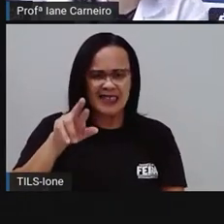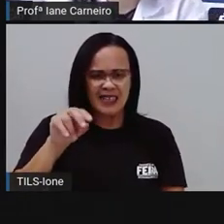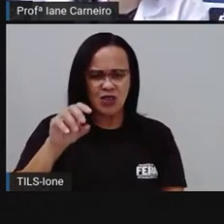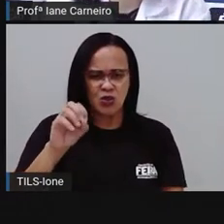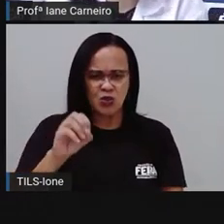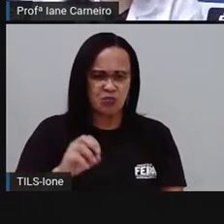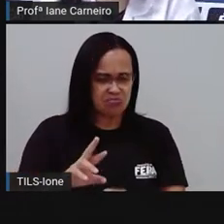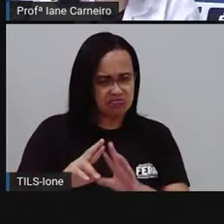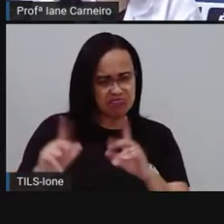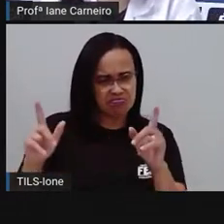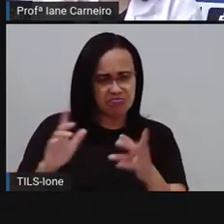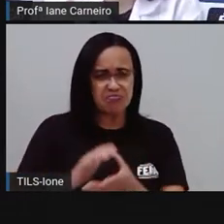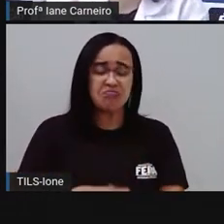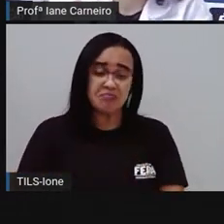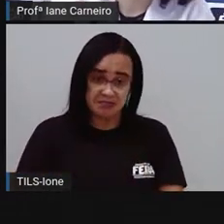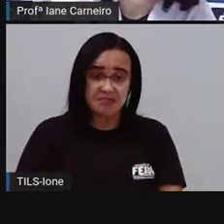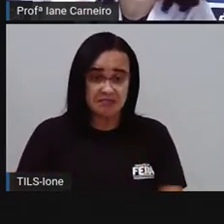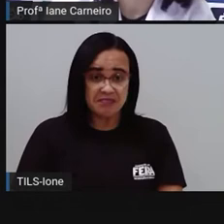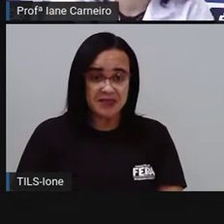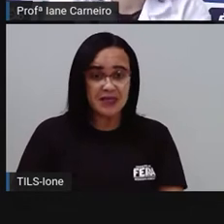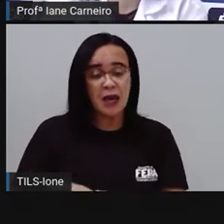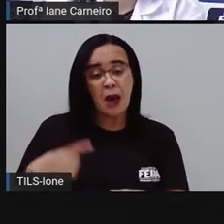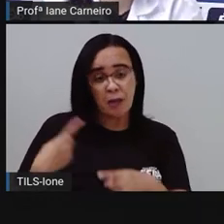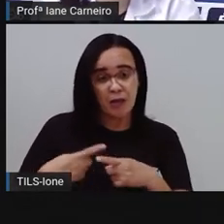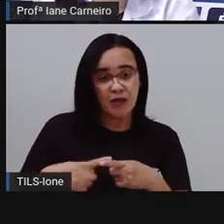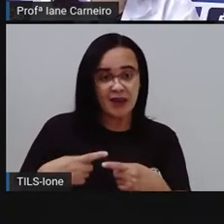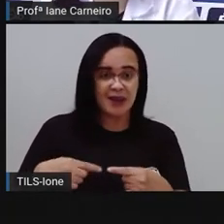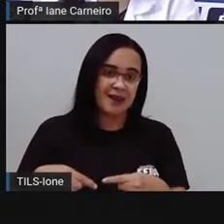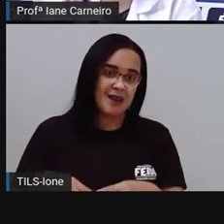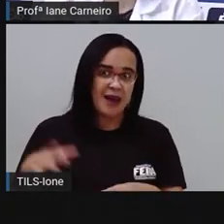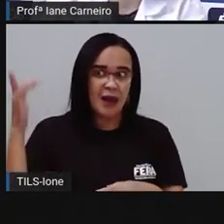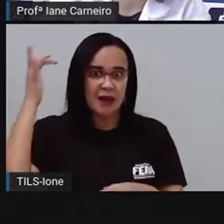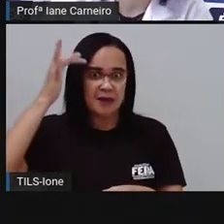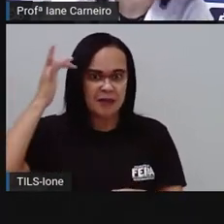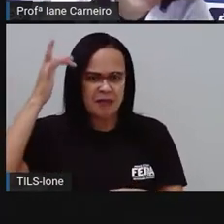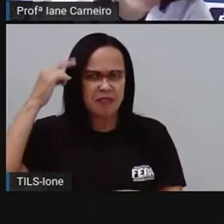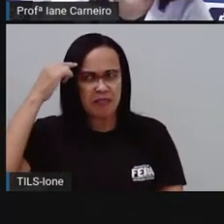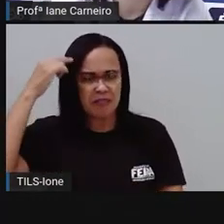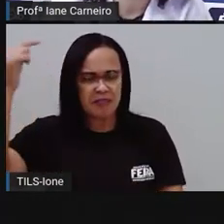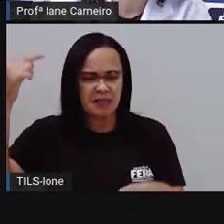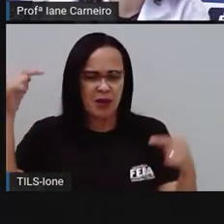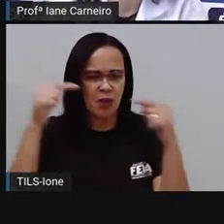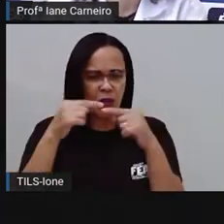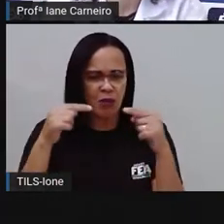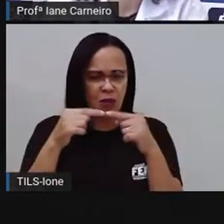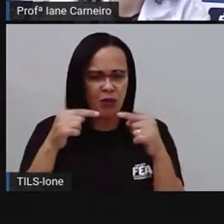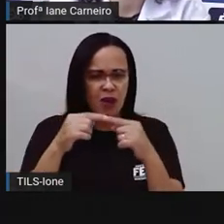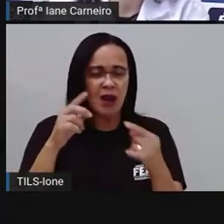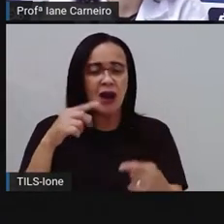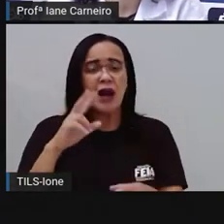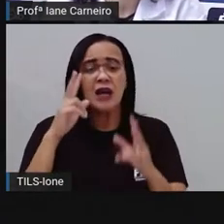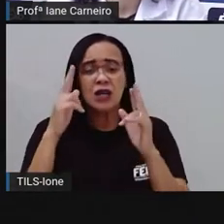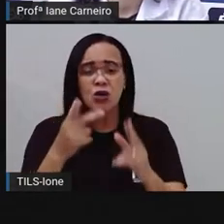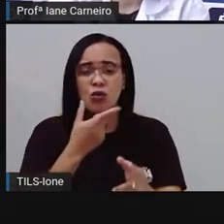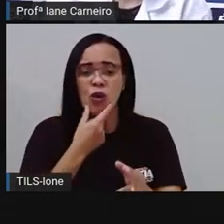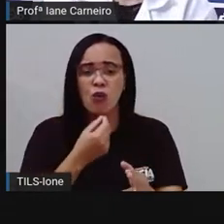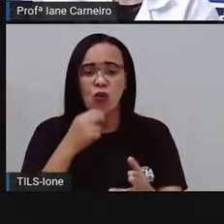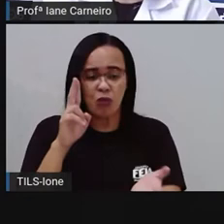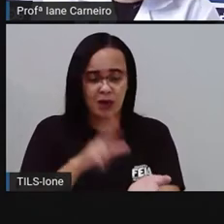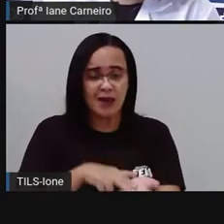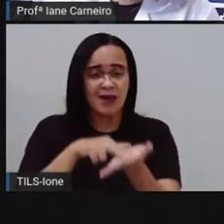tinha que se chamar como carteira, quem entrega a carta, o aguadeiro, quem entrega a água. Vocês concordam com o Marcelo?